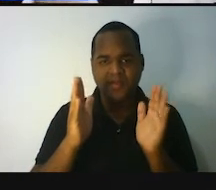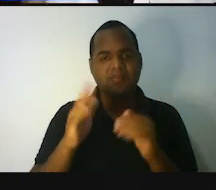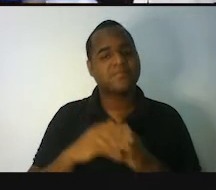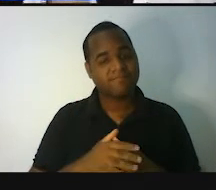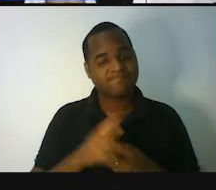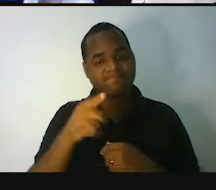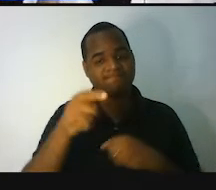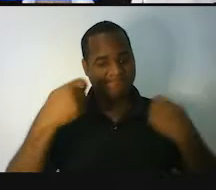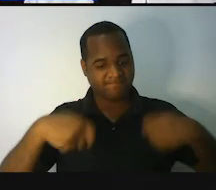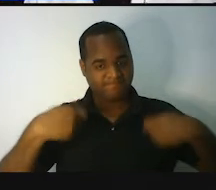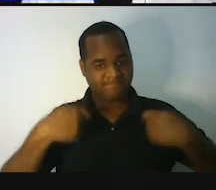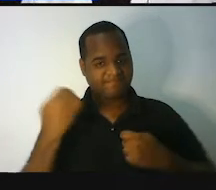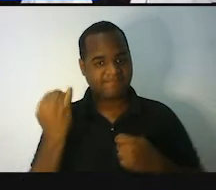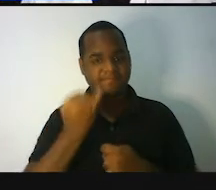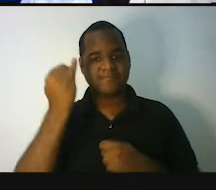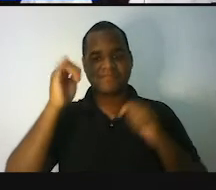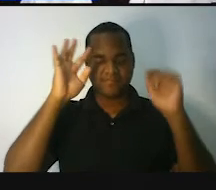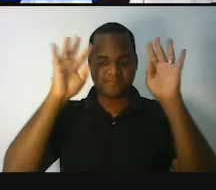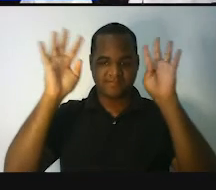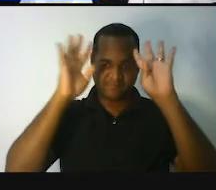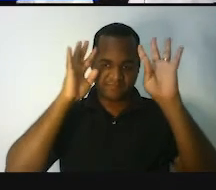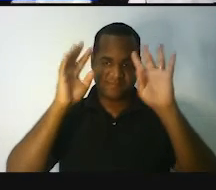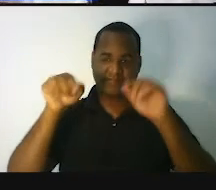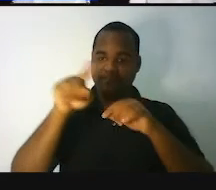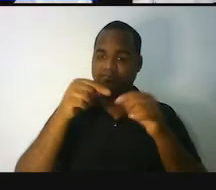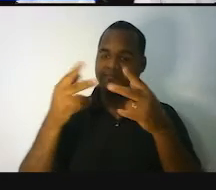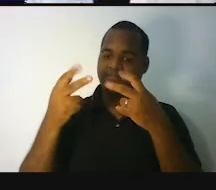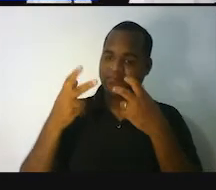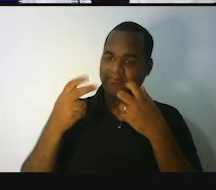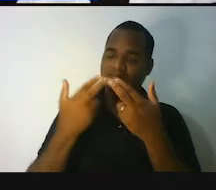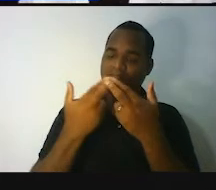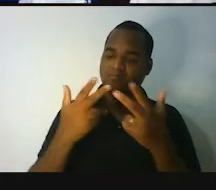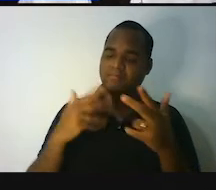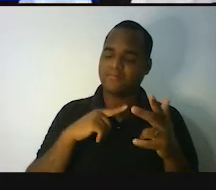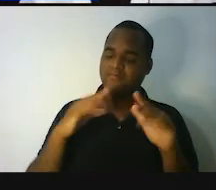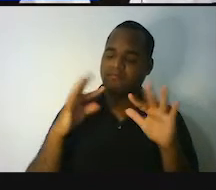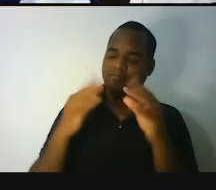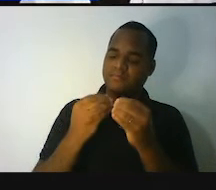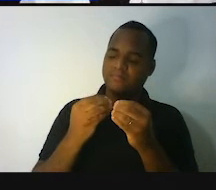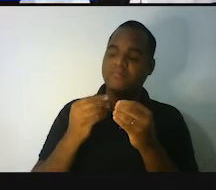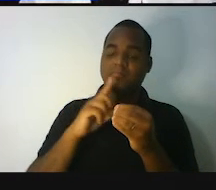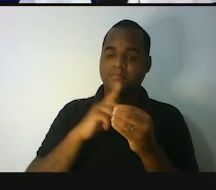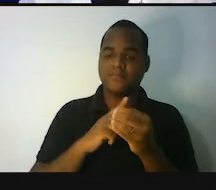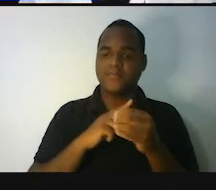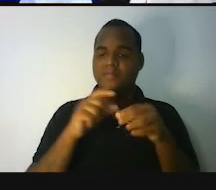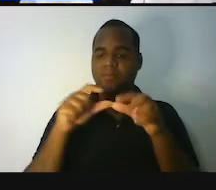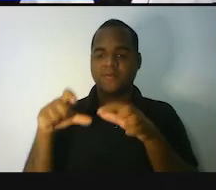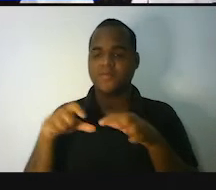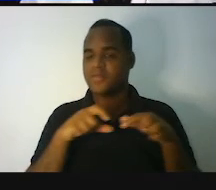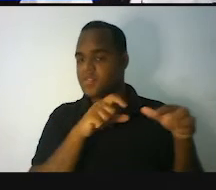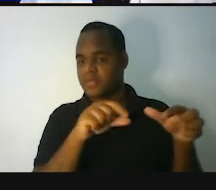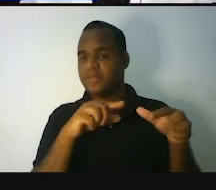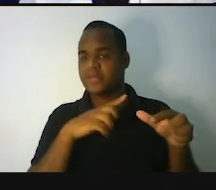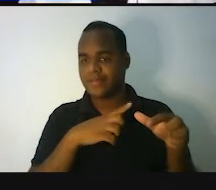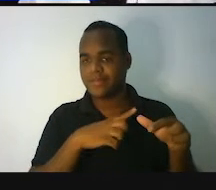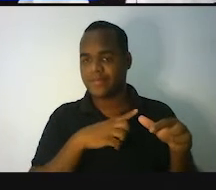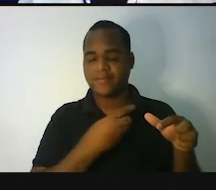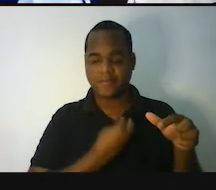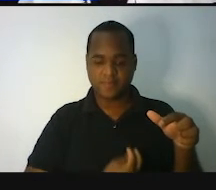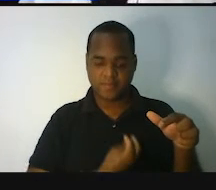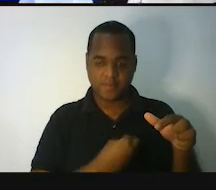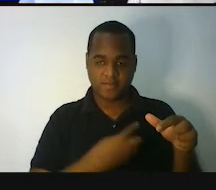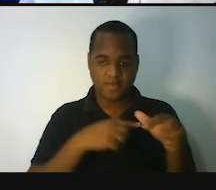precisa parar para pensar nisso e perceber que tudo, aonde estivermos, para onde olharmos,